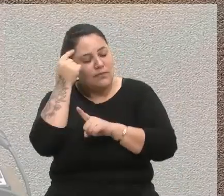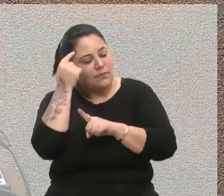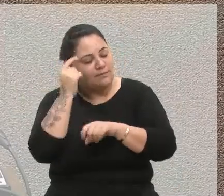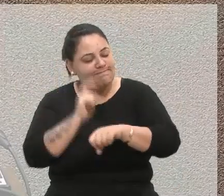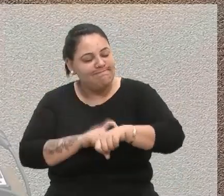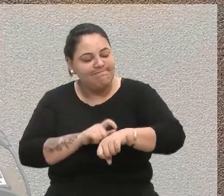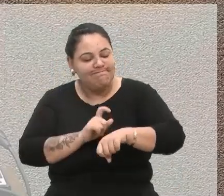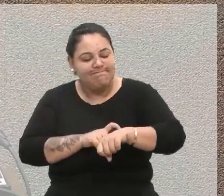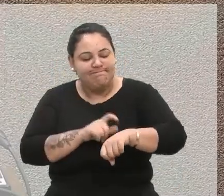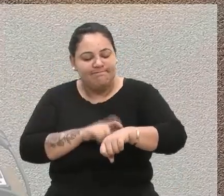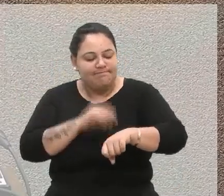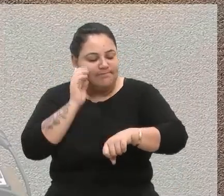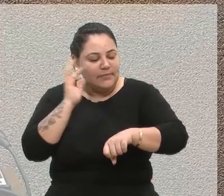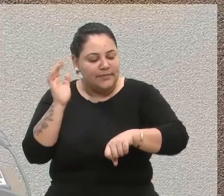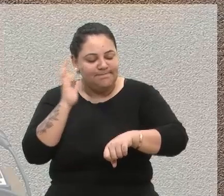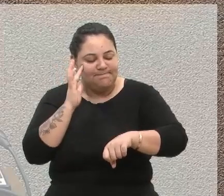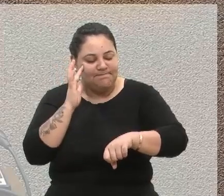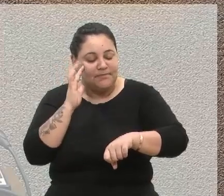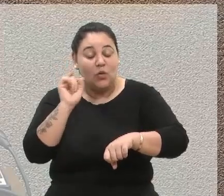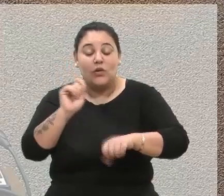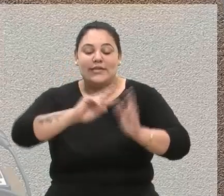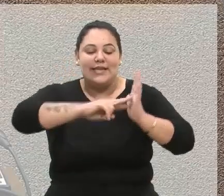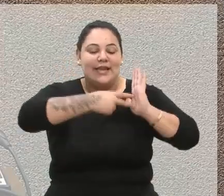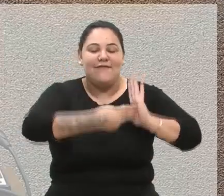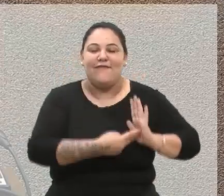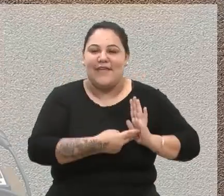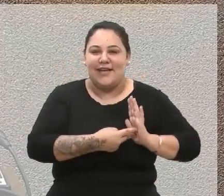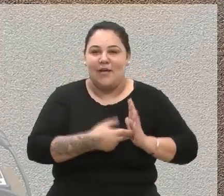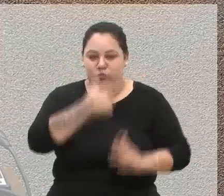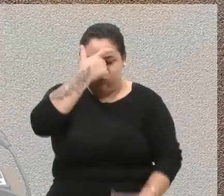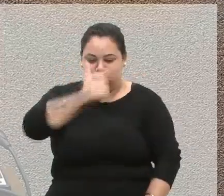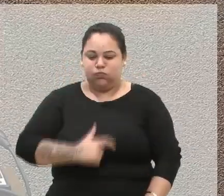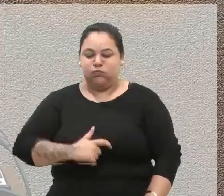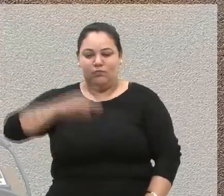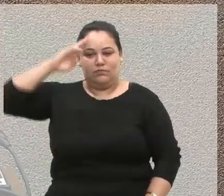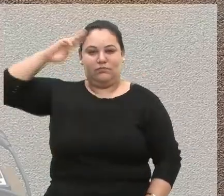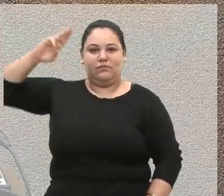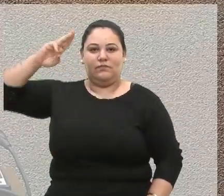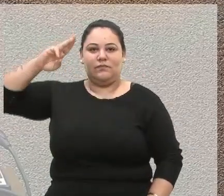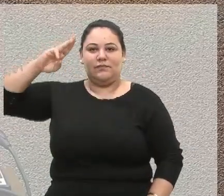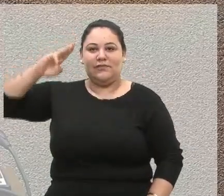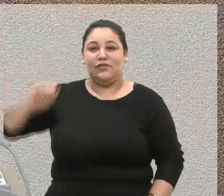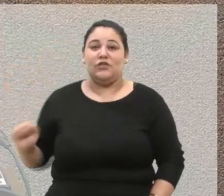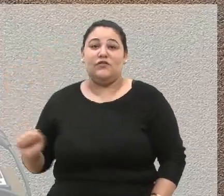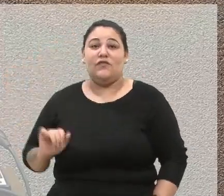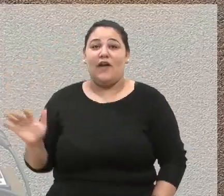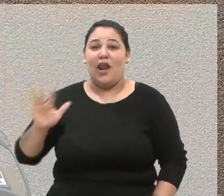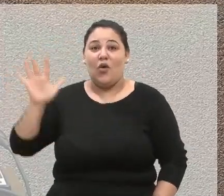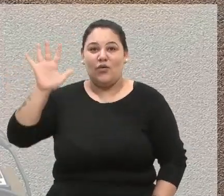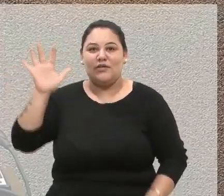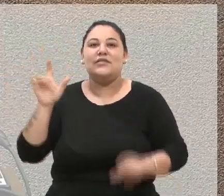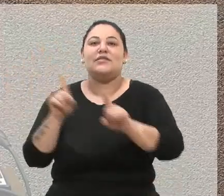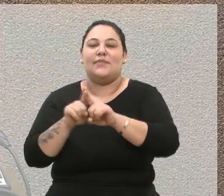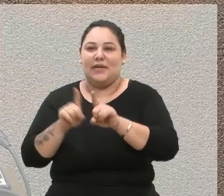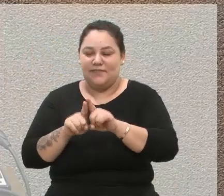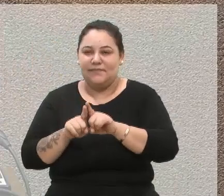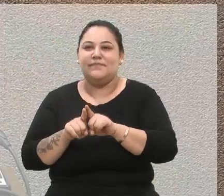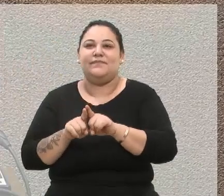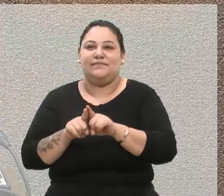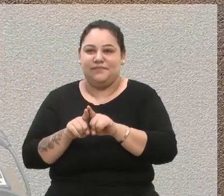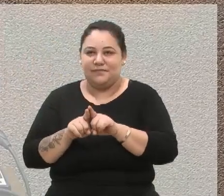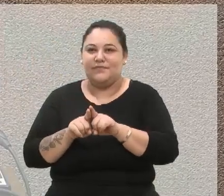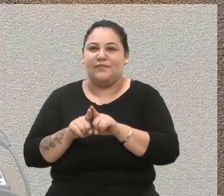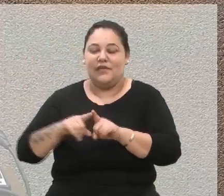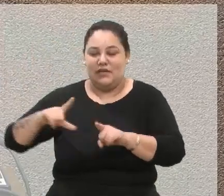sobre o que significa ser um escoteiro. Entre os valores do movimento escoteiro estão a